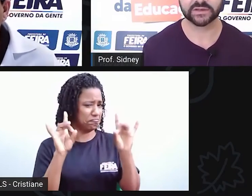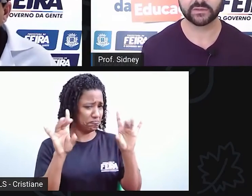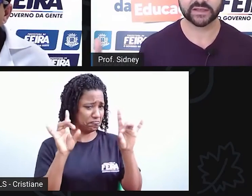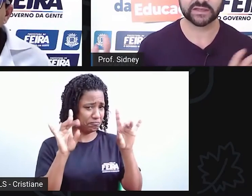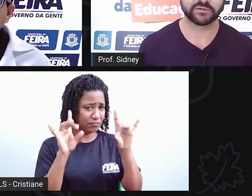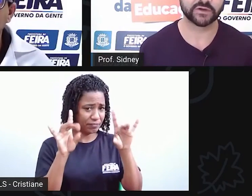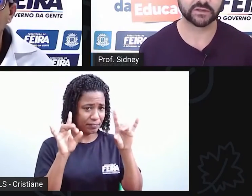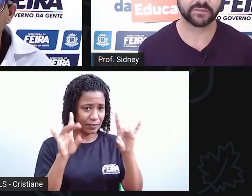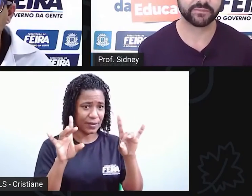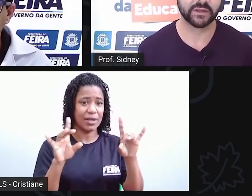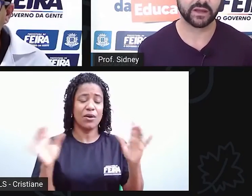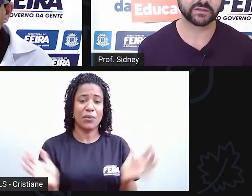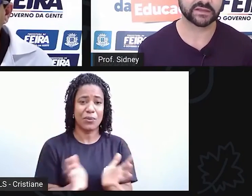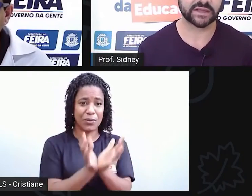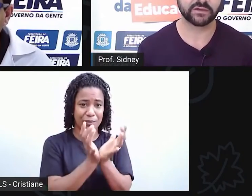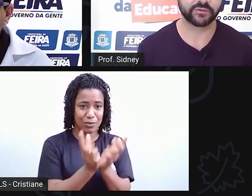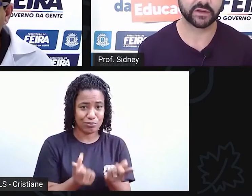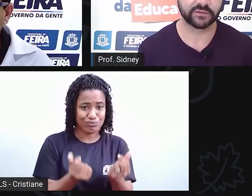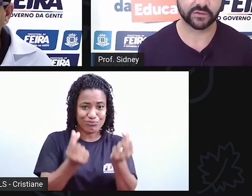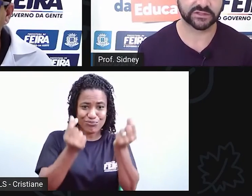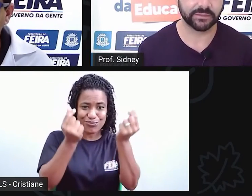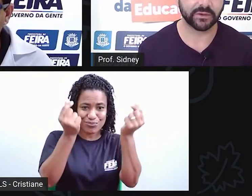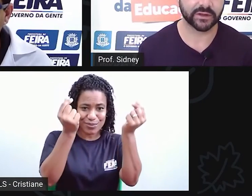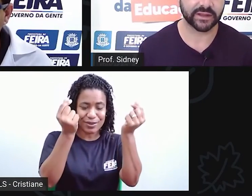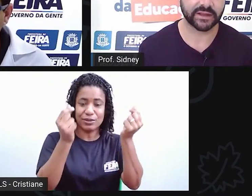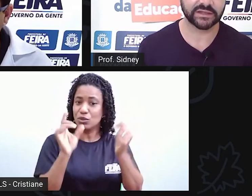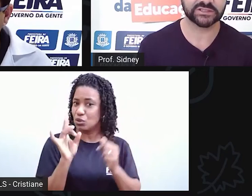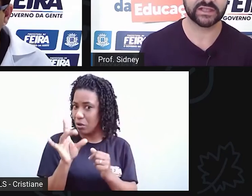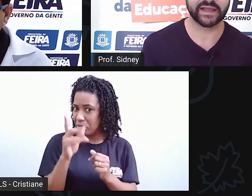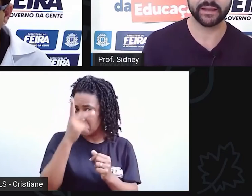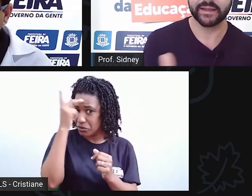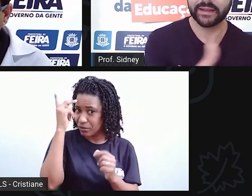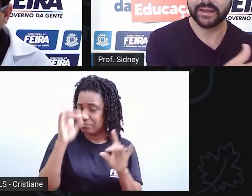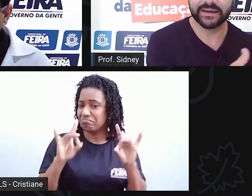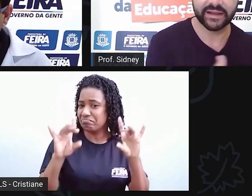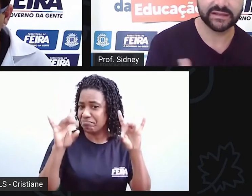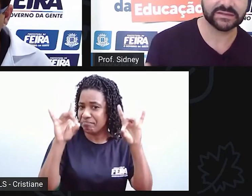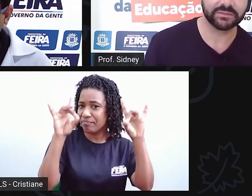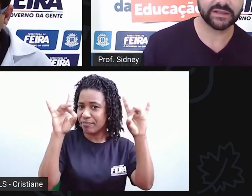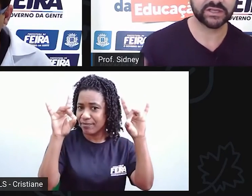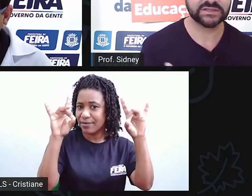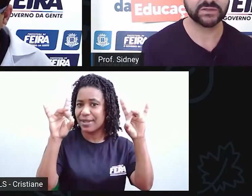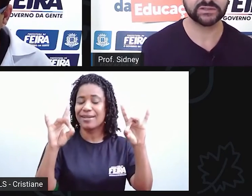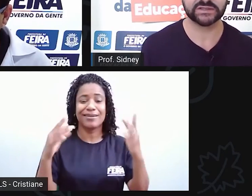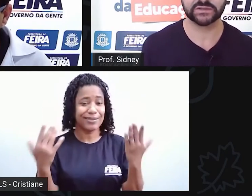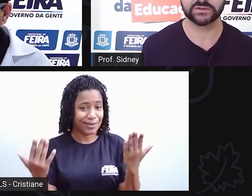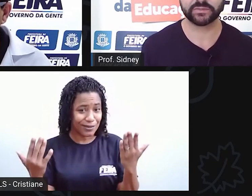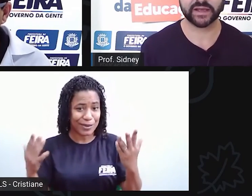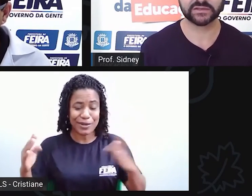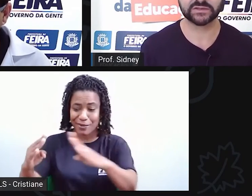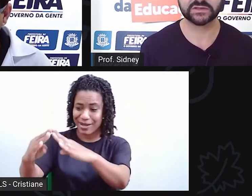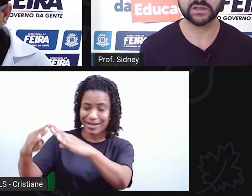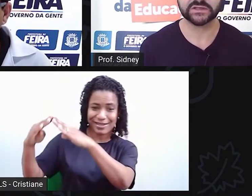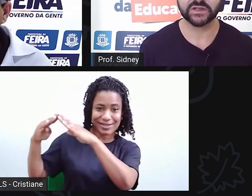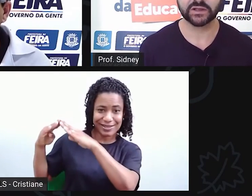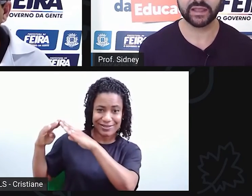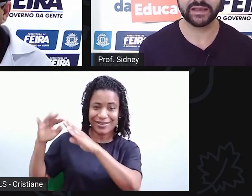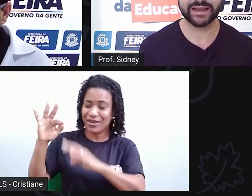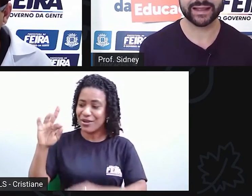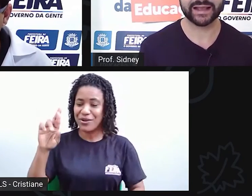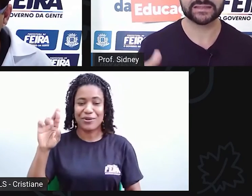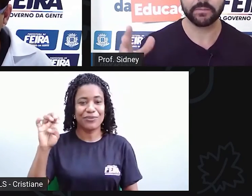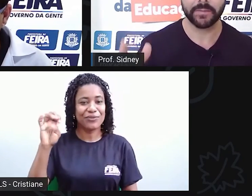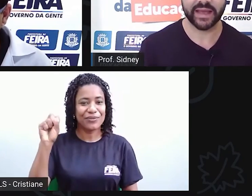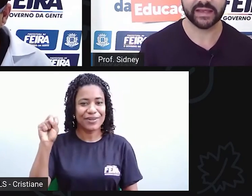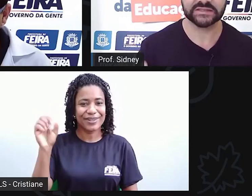passos. O casarão Frós da Mota, ele está nas mediações da senhora dos passos. Só que